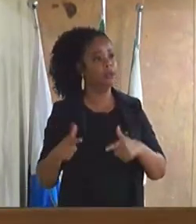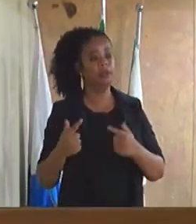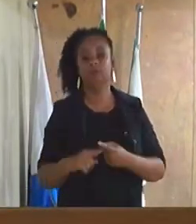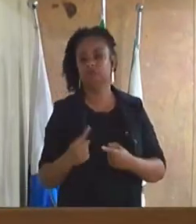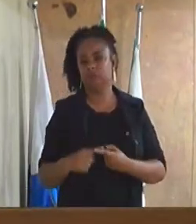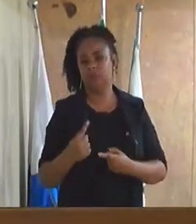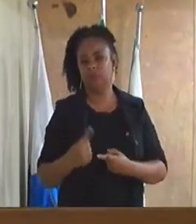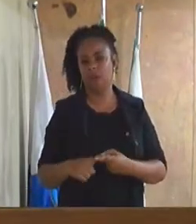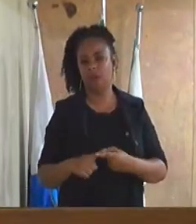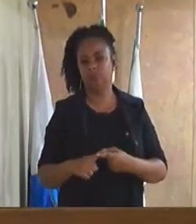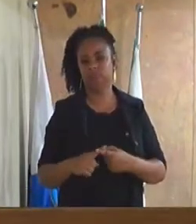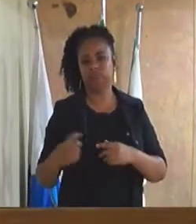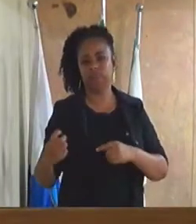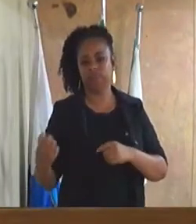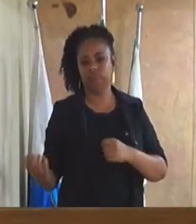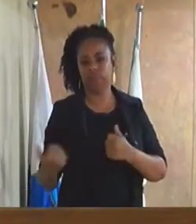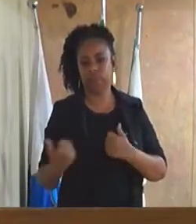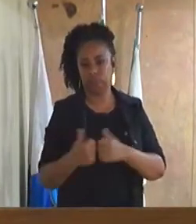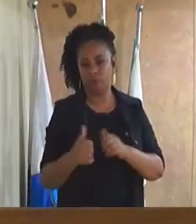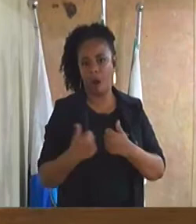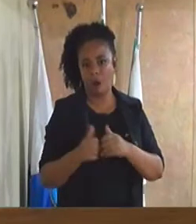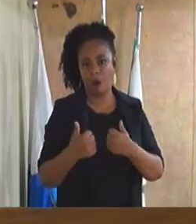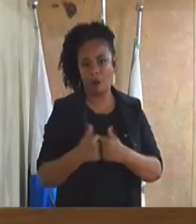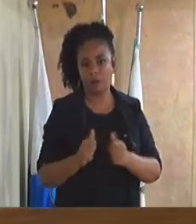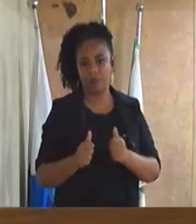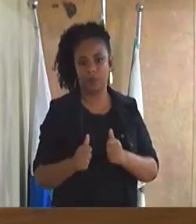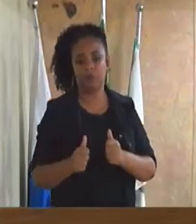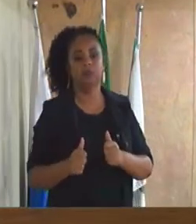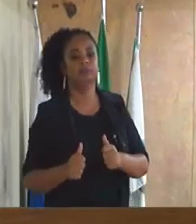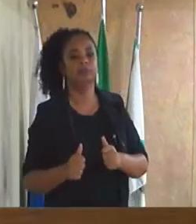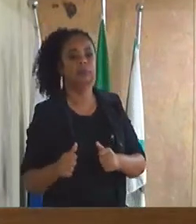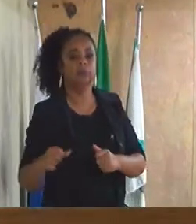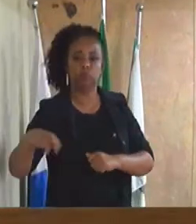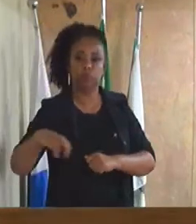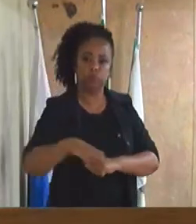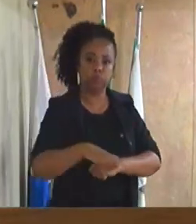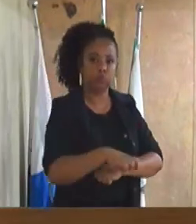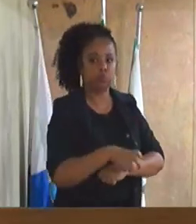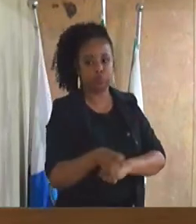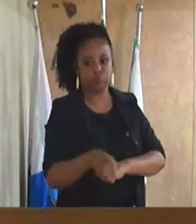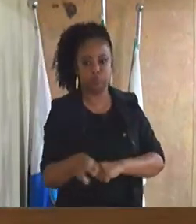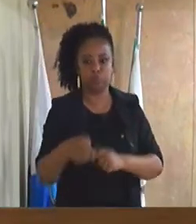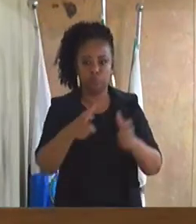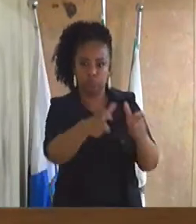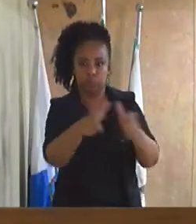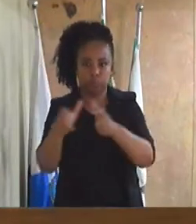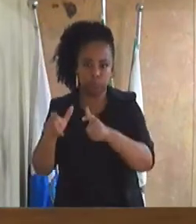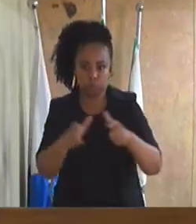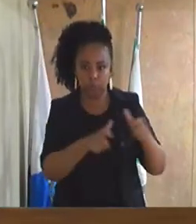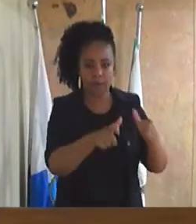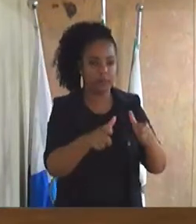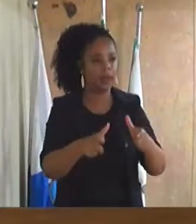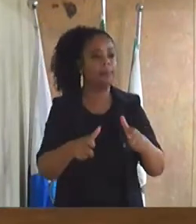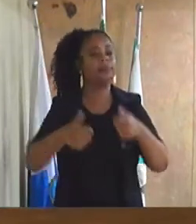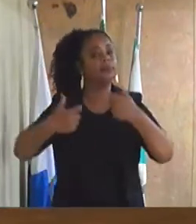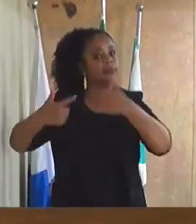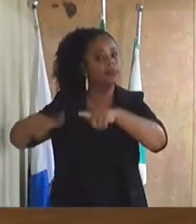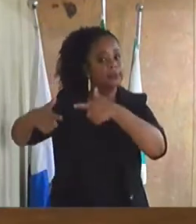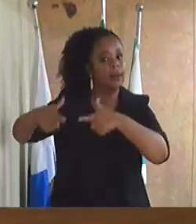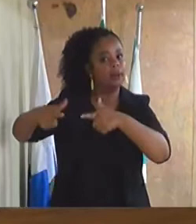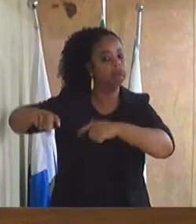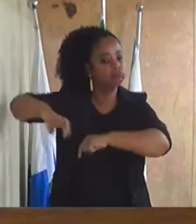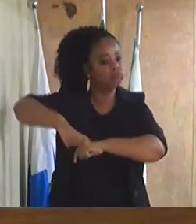regulares, as linhas regulares. Então, já era para ter tido uma nova licitação